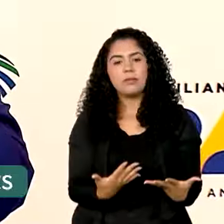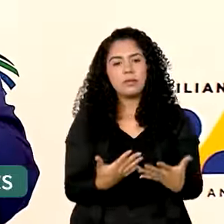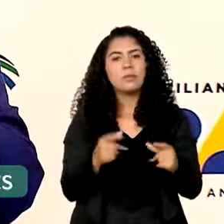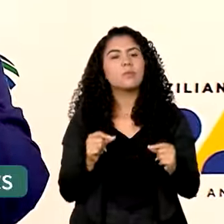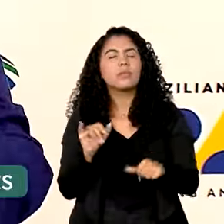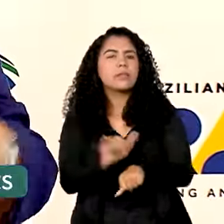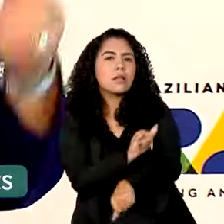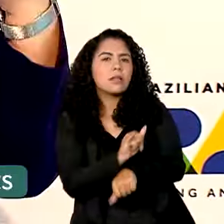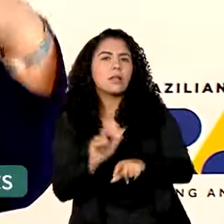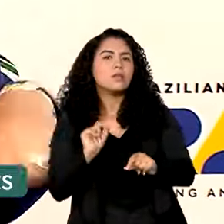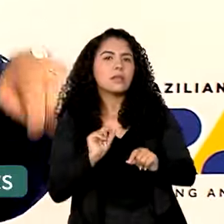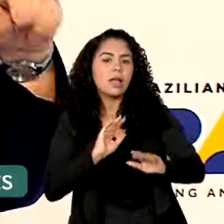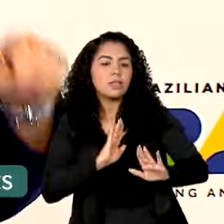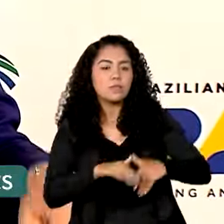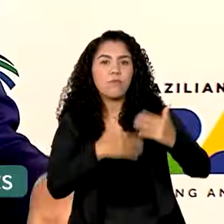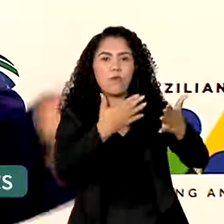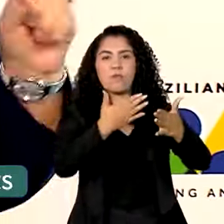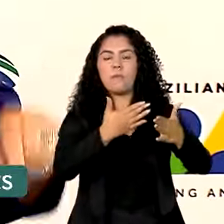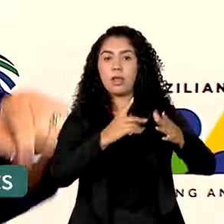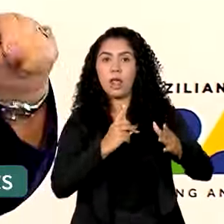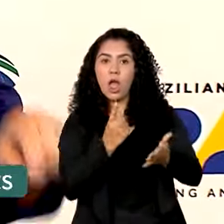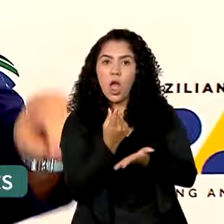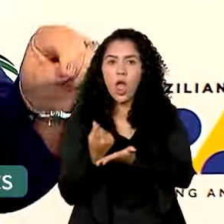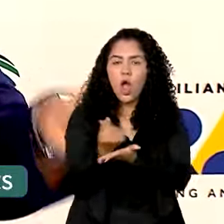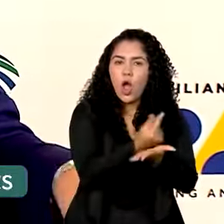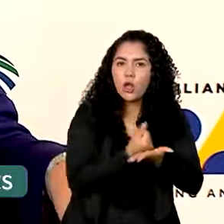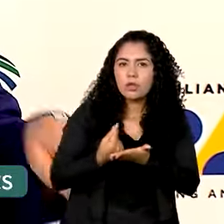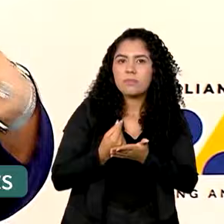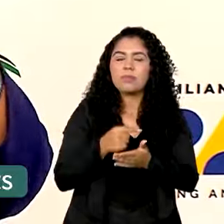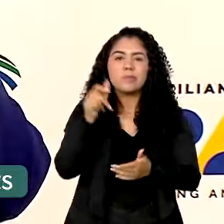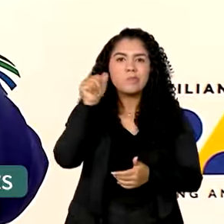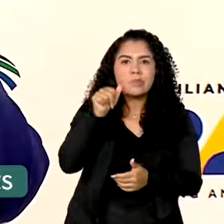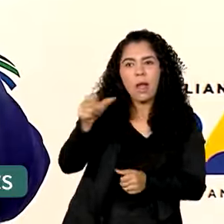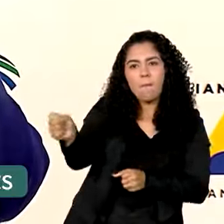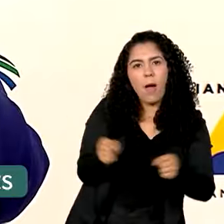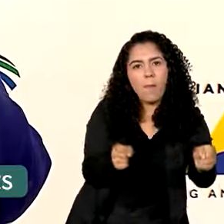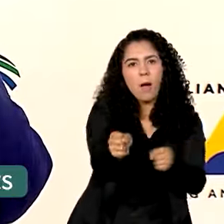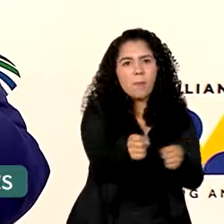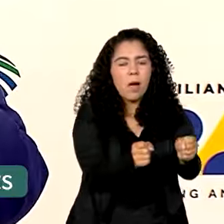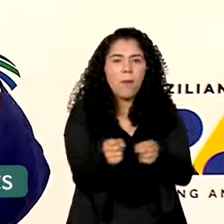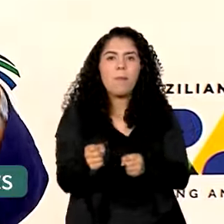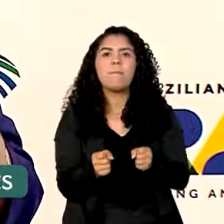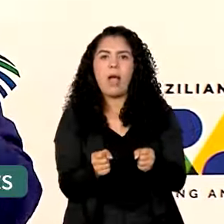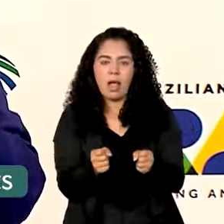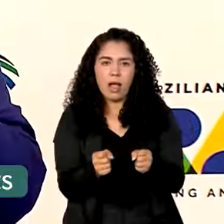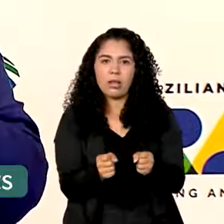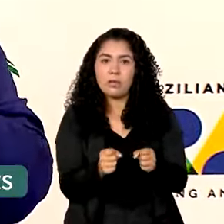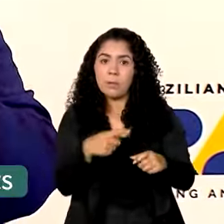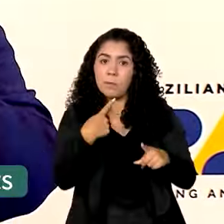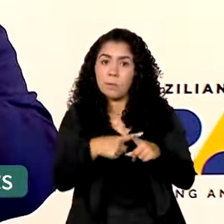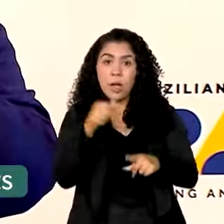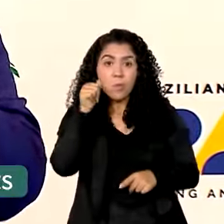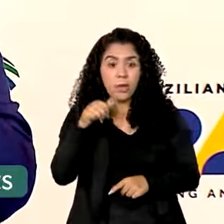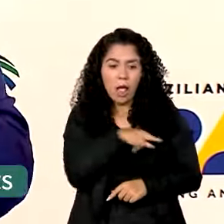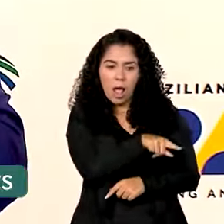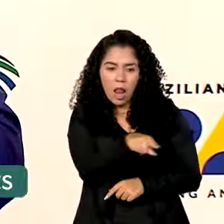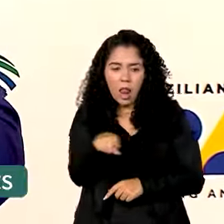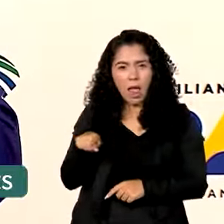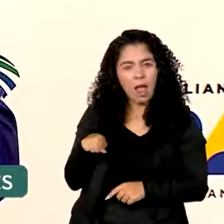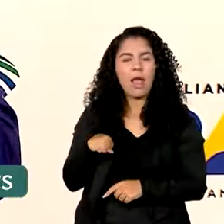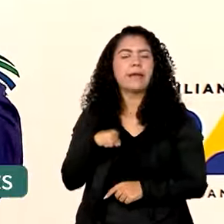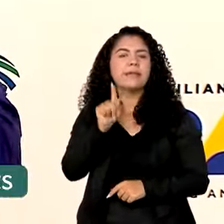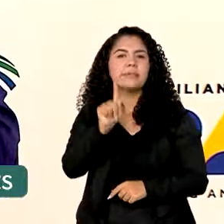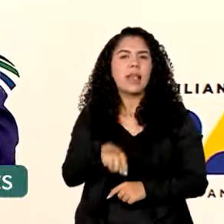econômico que inclua as mulheres dentro de um desenvolvimento sustentável. As mulheres não podem ser apenas